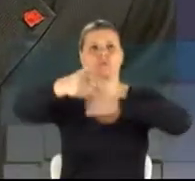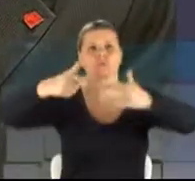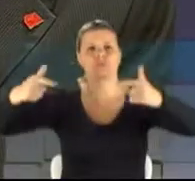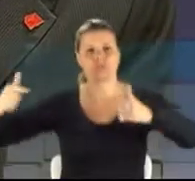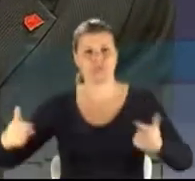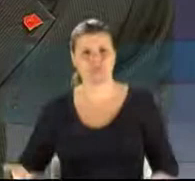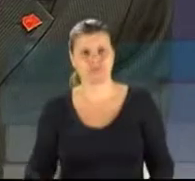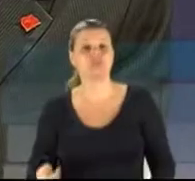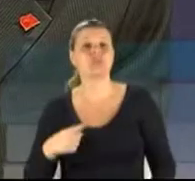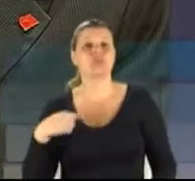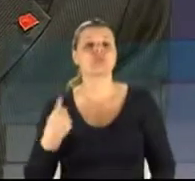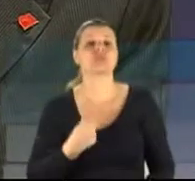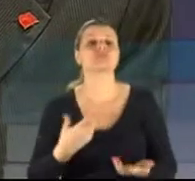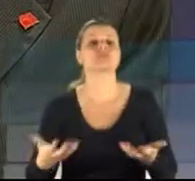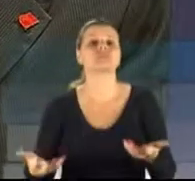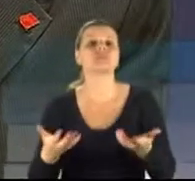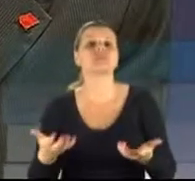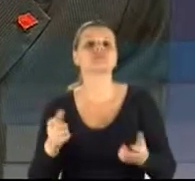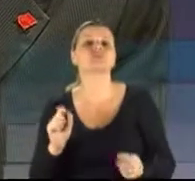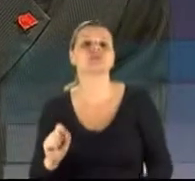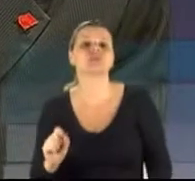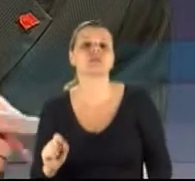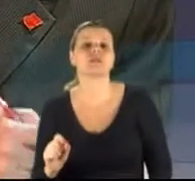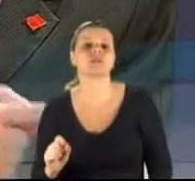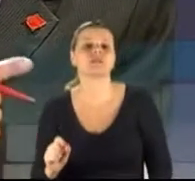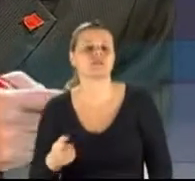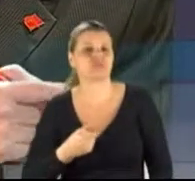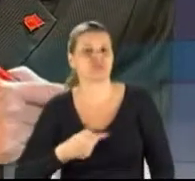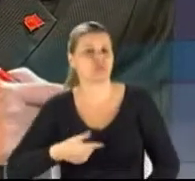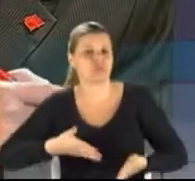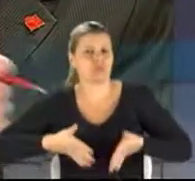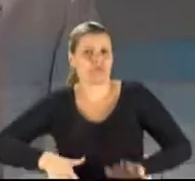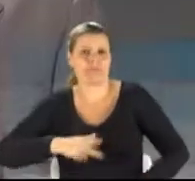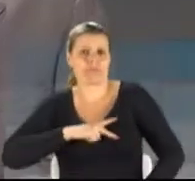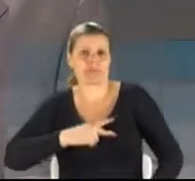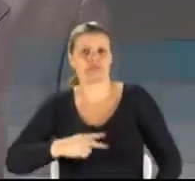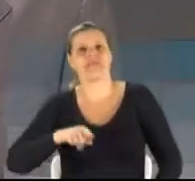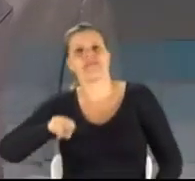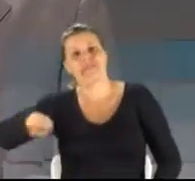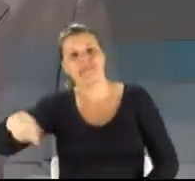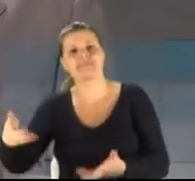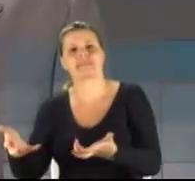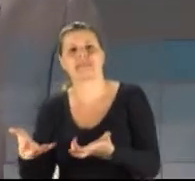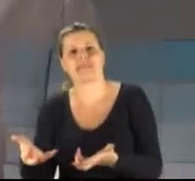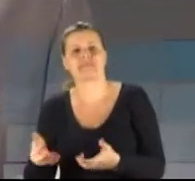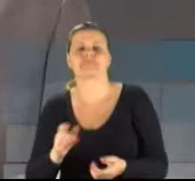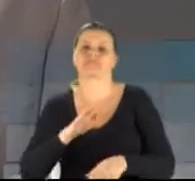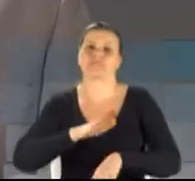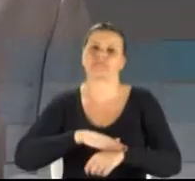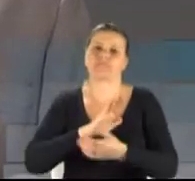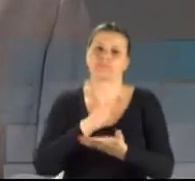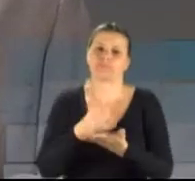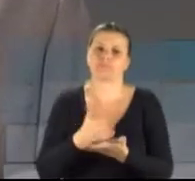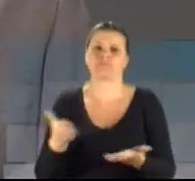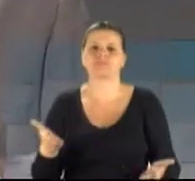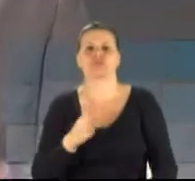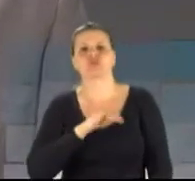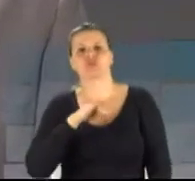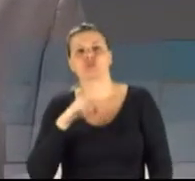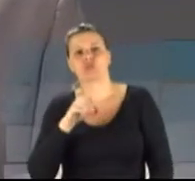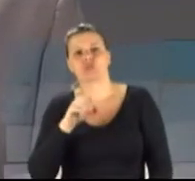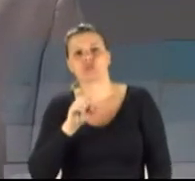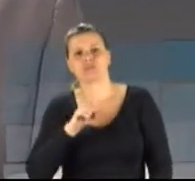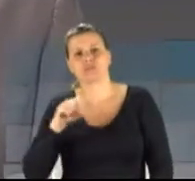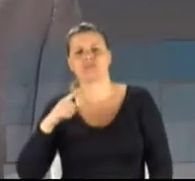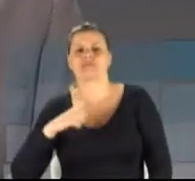é que nós queremos? Diziam as reis. Sim, Nós não queremos partidos e eles querem... Tempo esgotado, o candidato José Paulo Cairoli tem